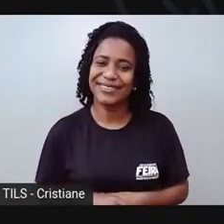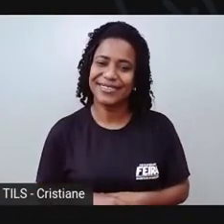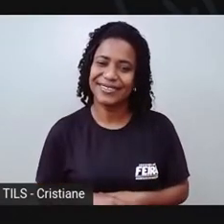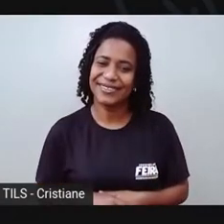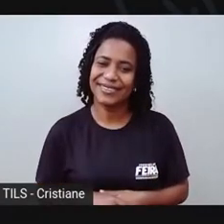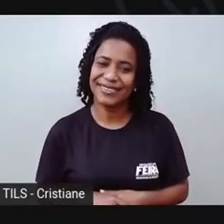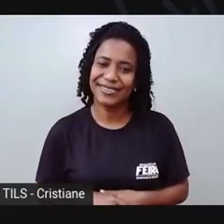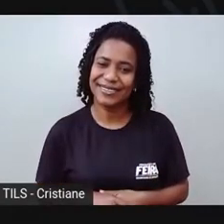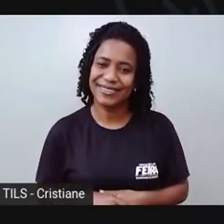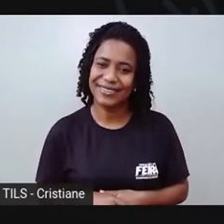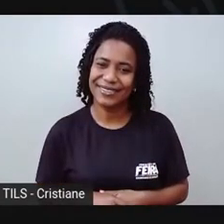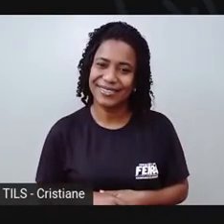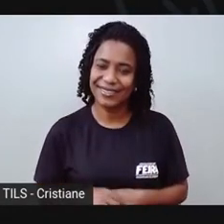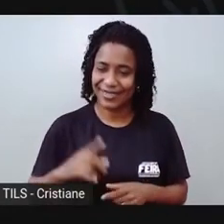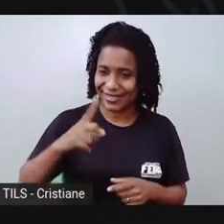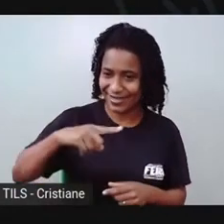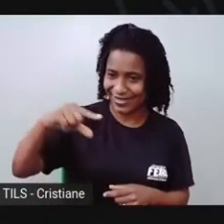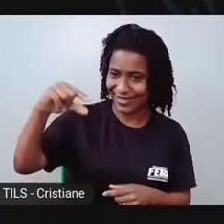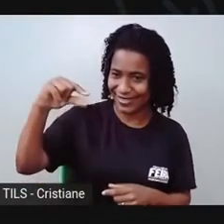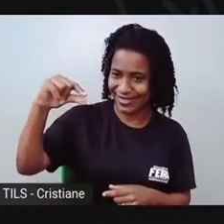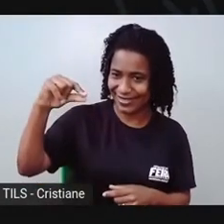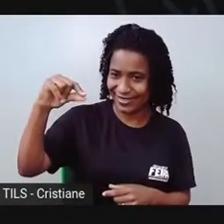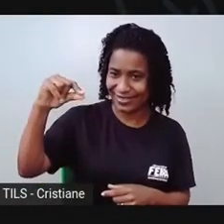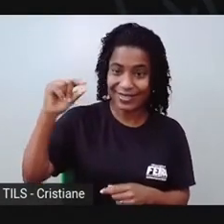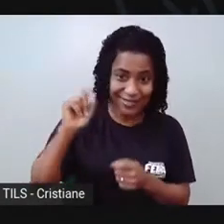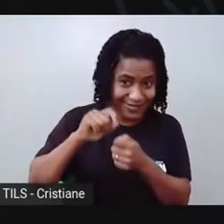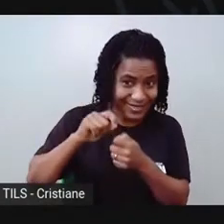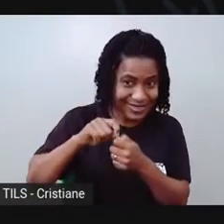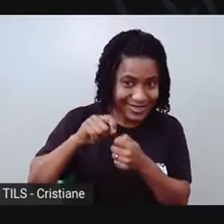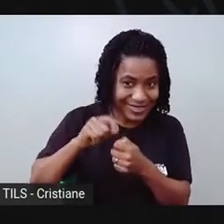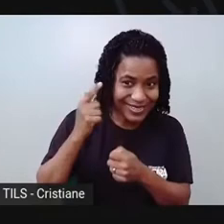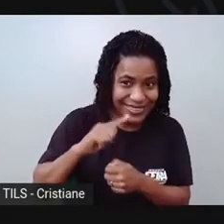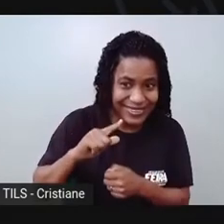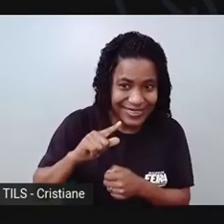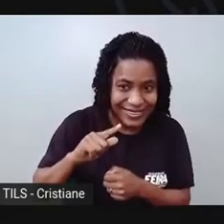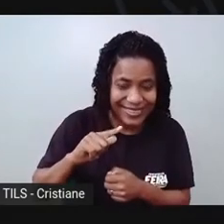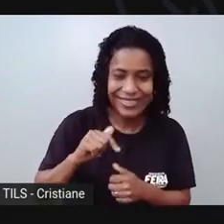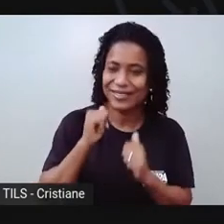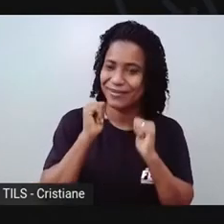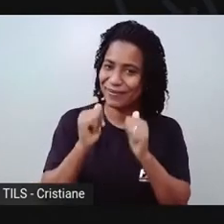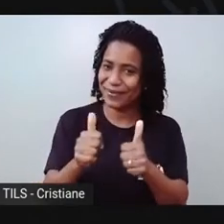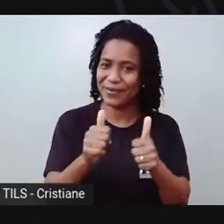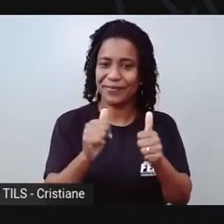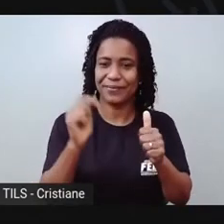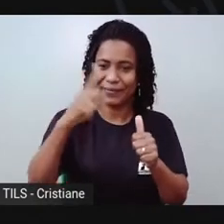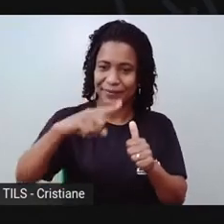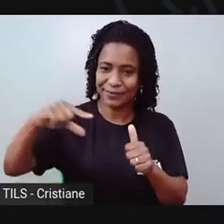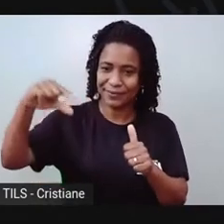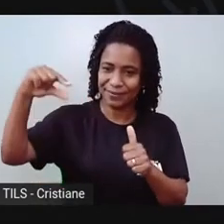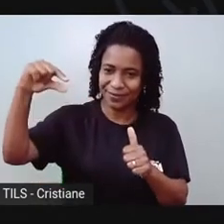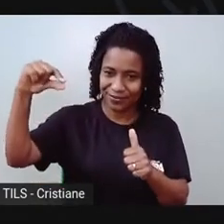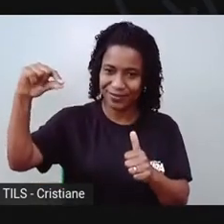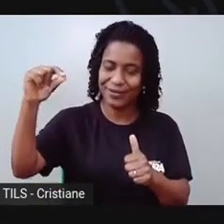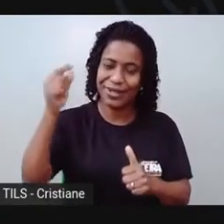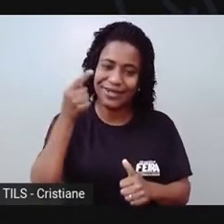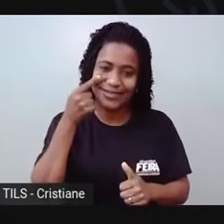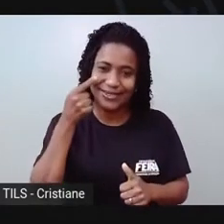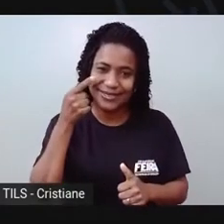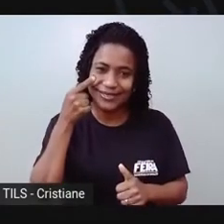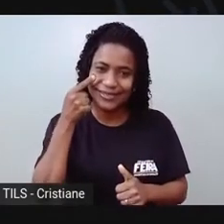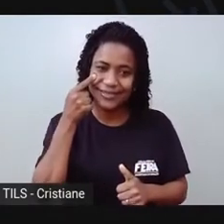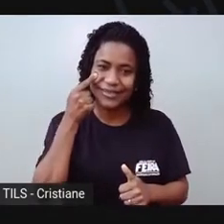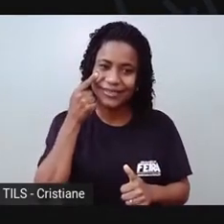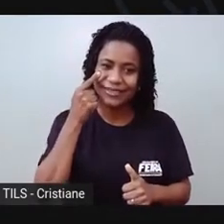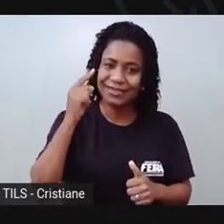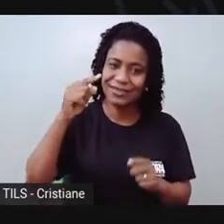conseguindo fazer a folha de vocês? Estão? Ah, a folha tem esse formatinho, né? Parecendo